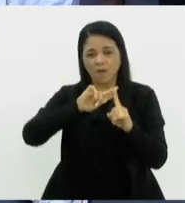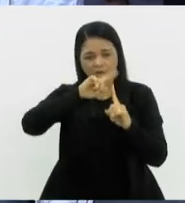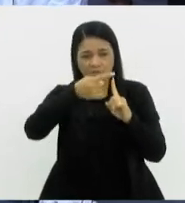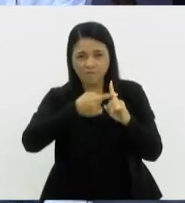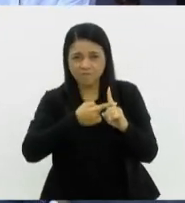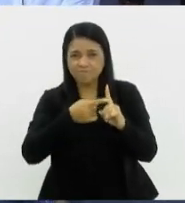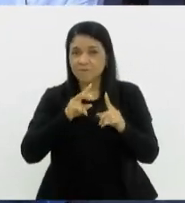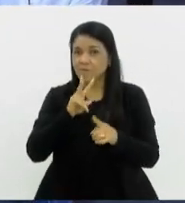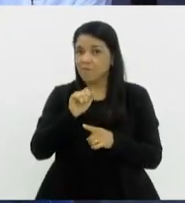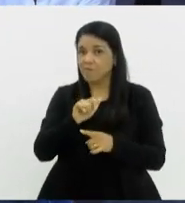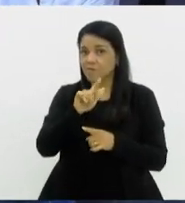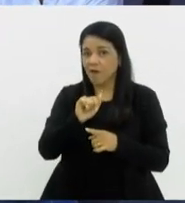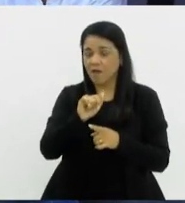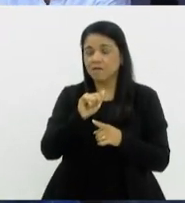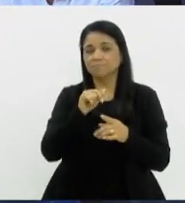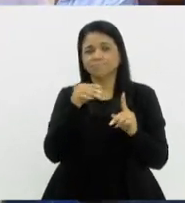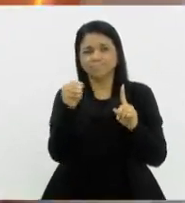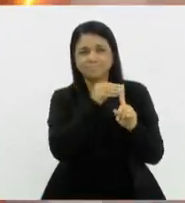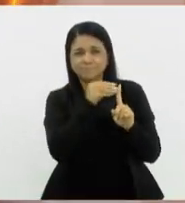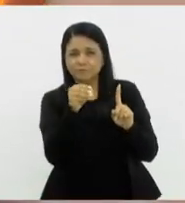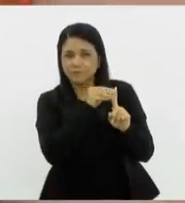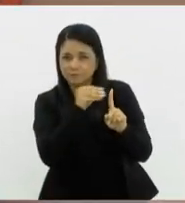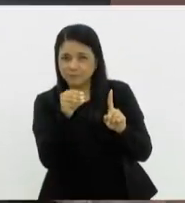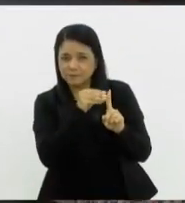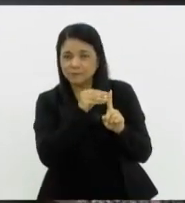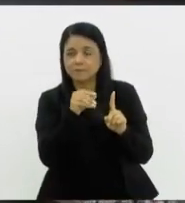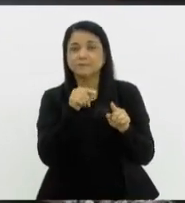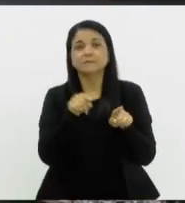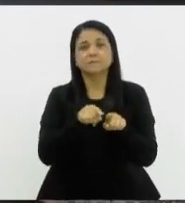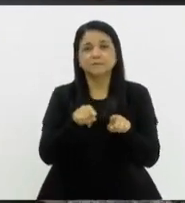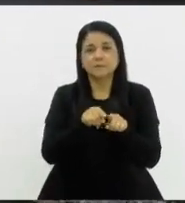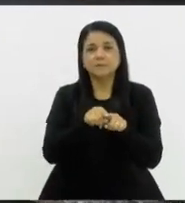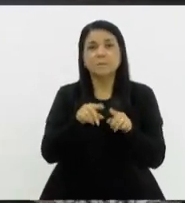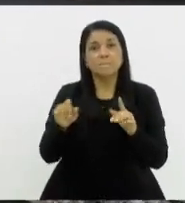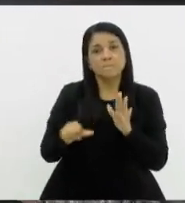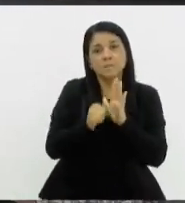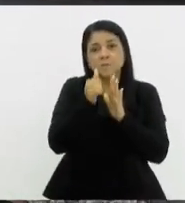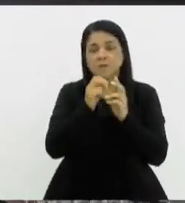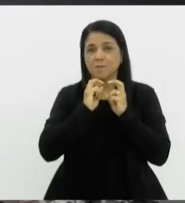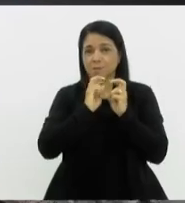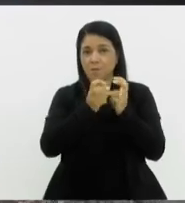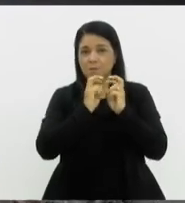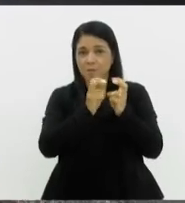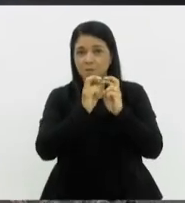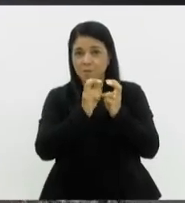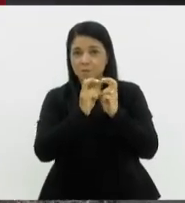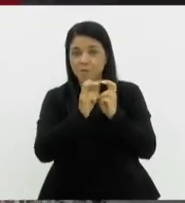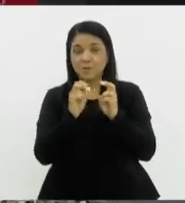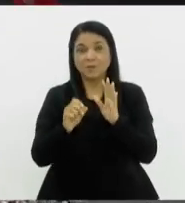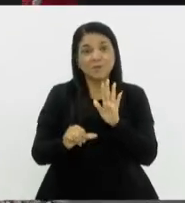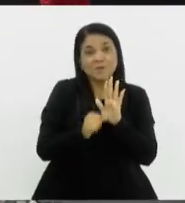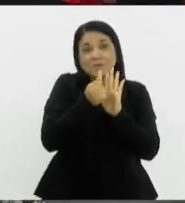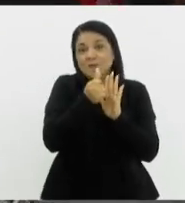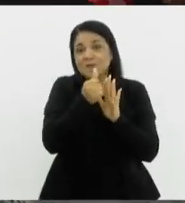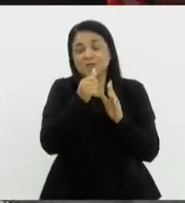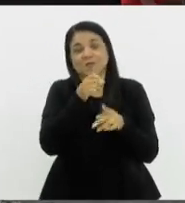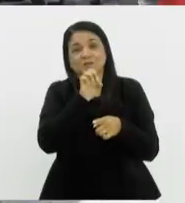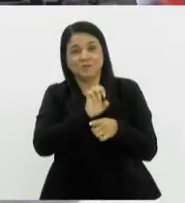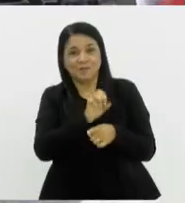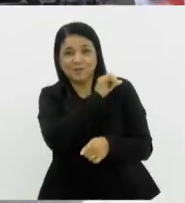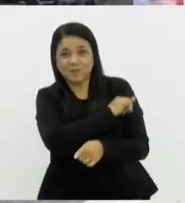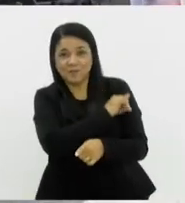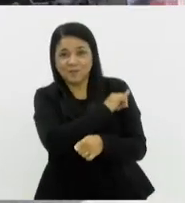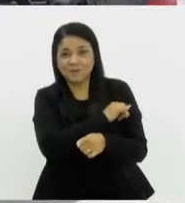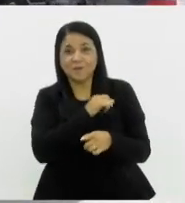em situação de vulnerabilidade. E primeira locomotiva a vapor do Rio de Janeiro volta a operar em